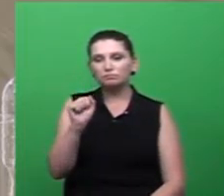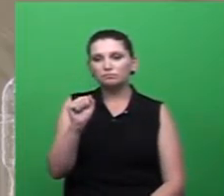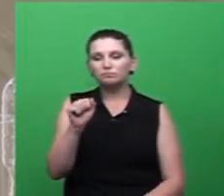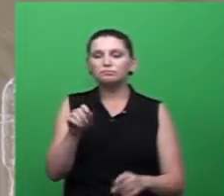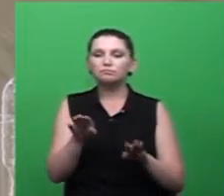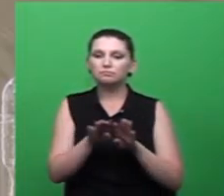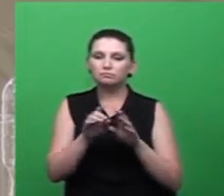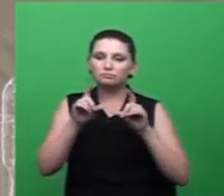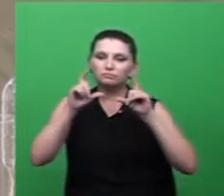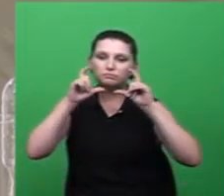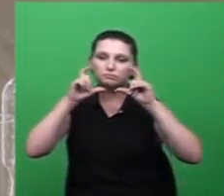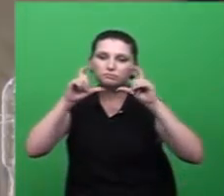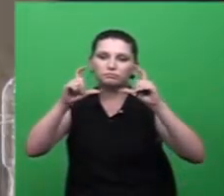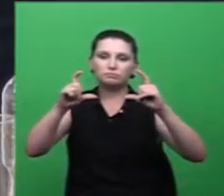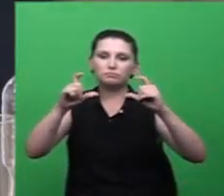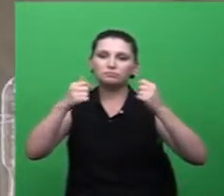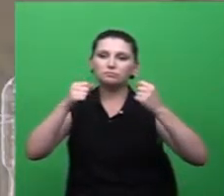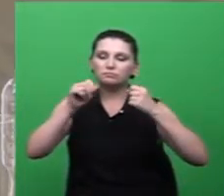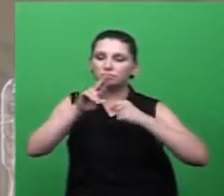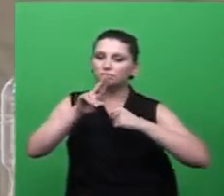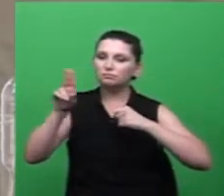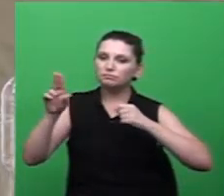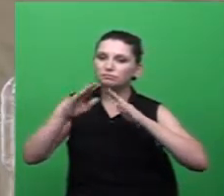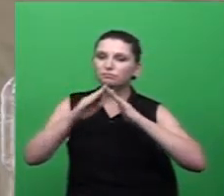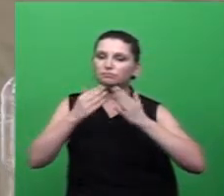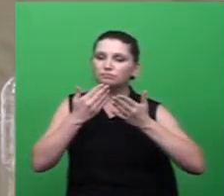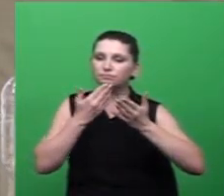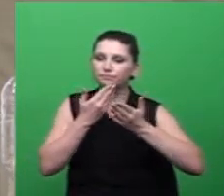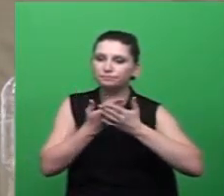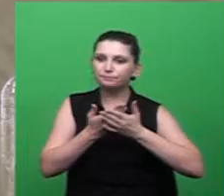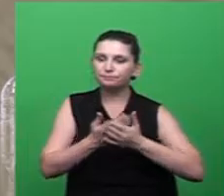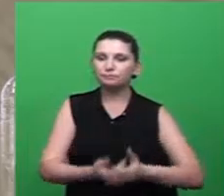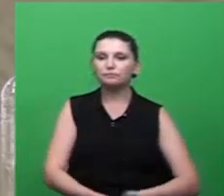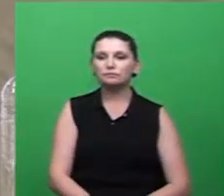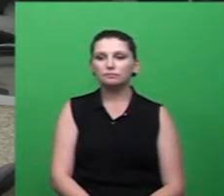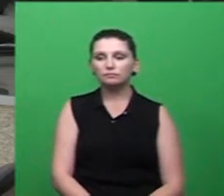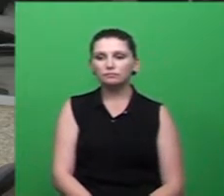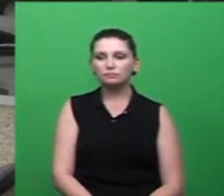placas de identificação dessa escola em suas proximidades.